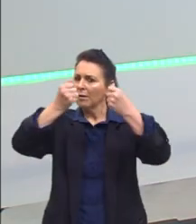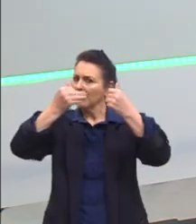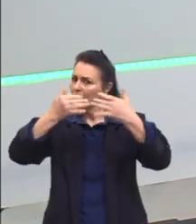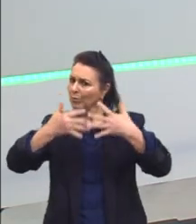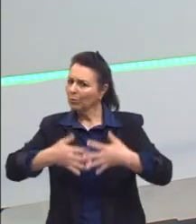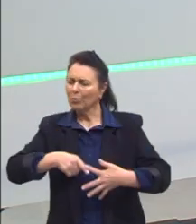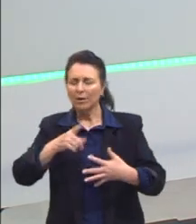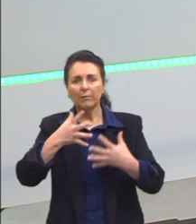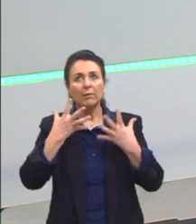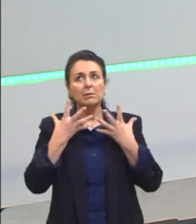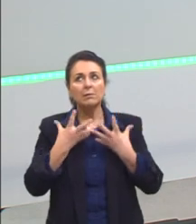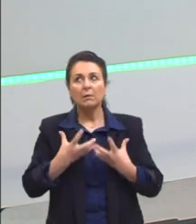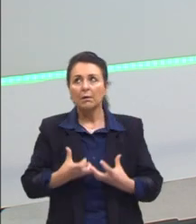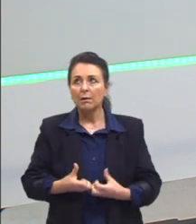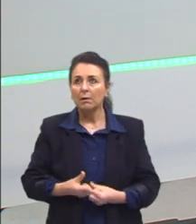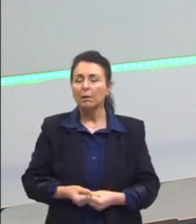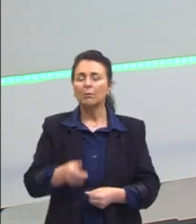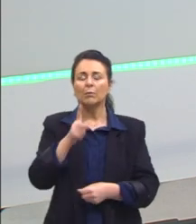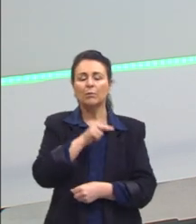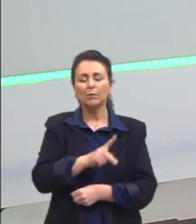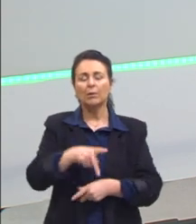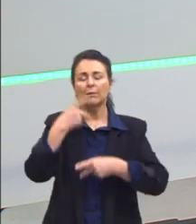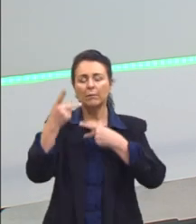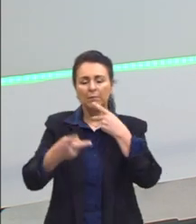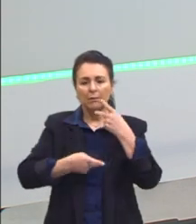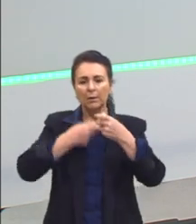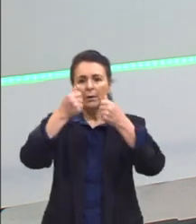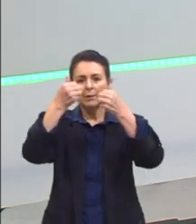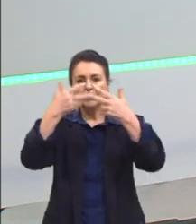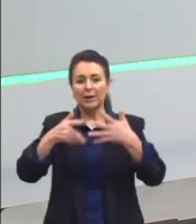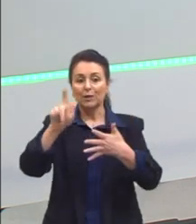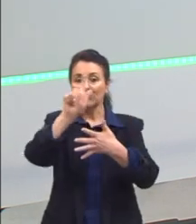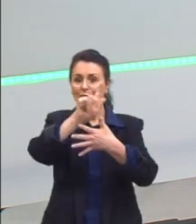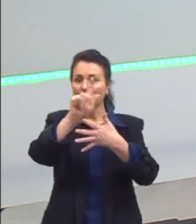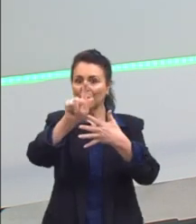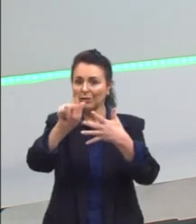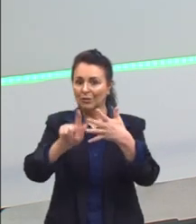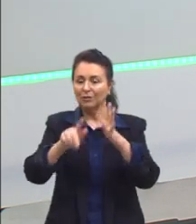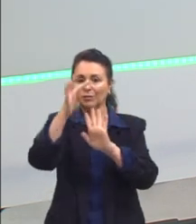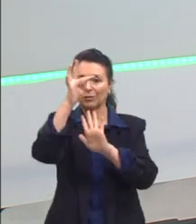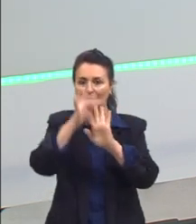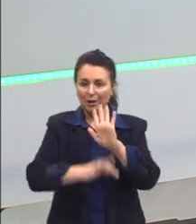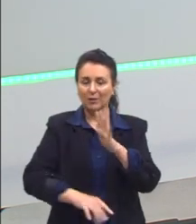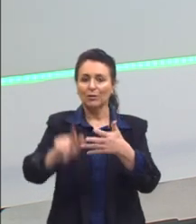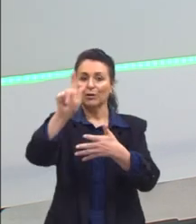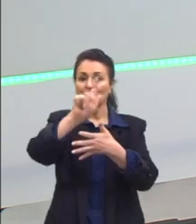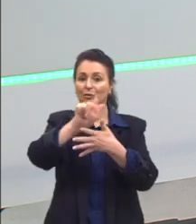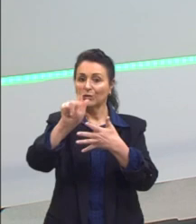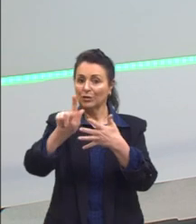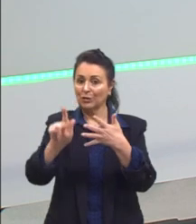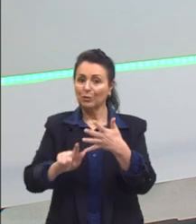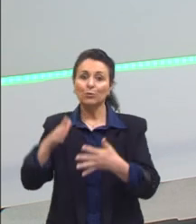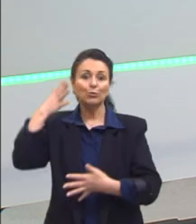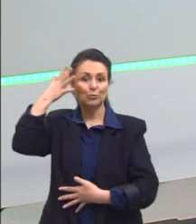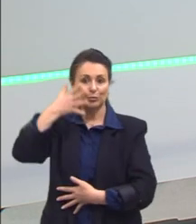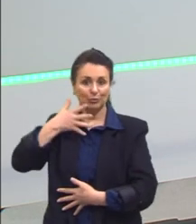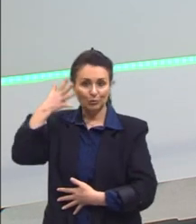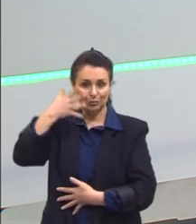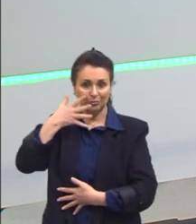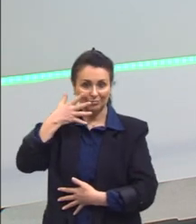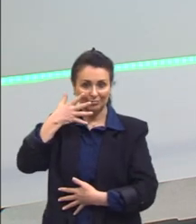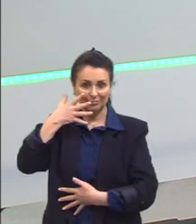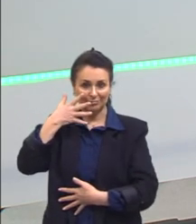devem estar cansados de me ouvir falando. Gêneros textuais. Gêneros do discurso. O gênero